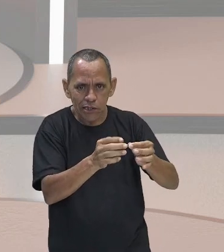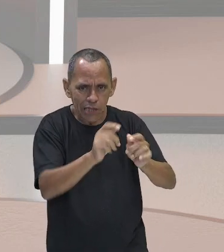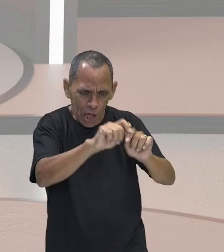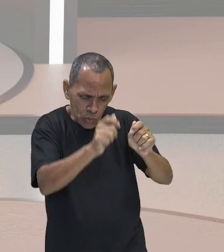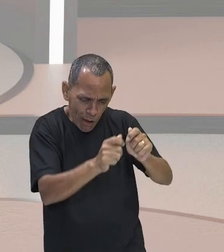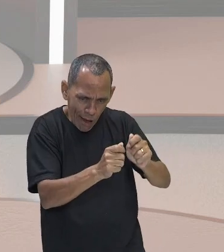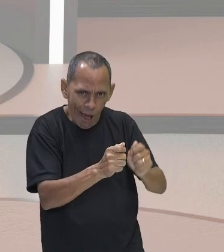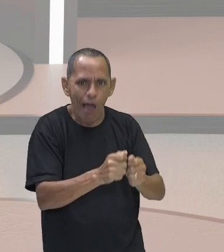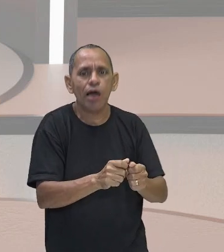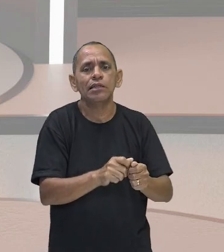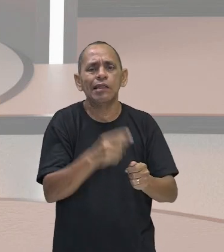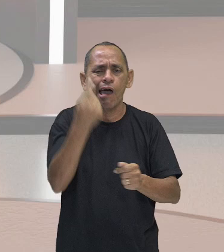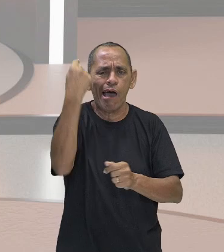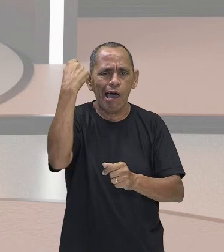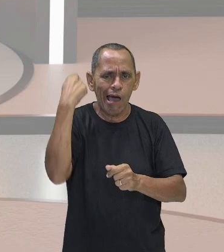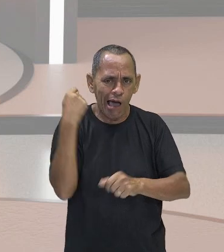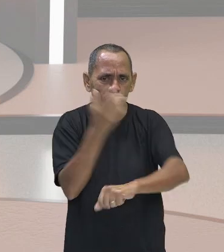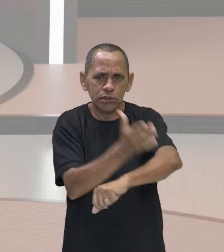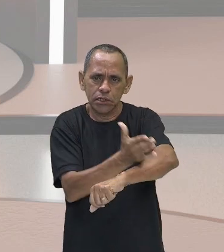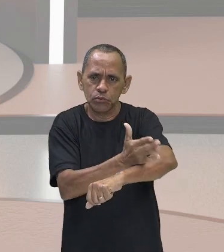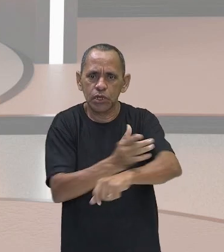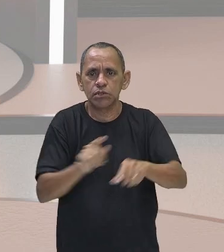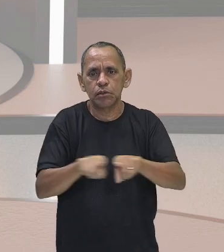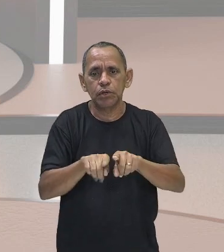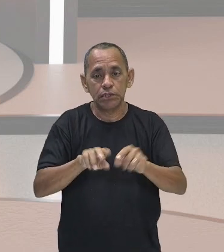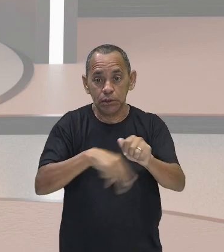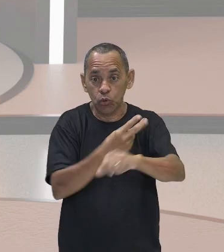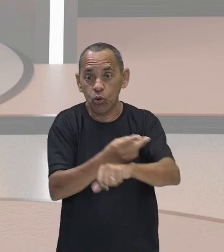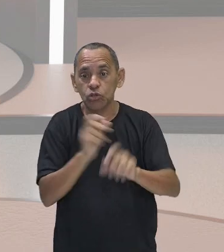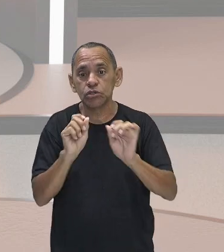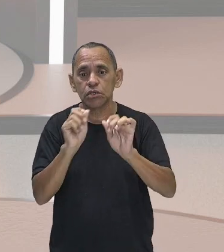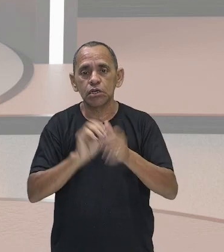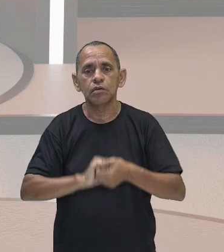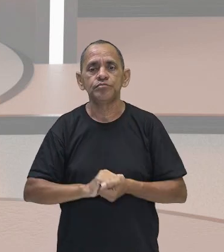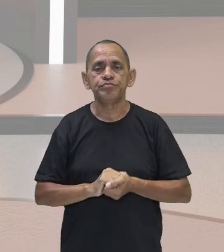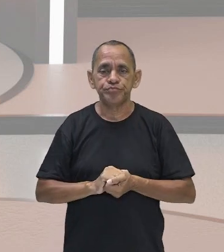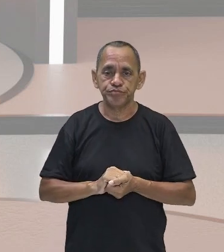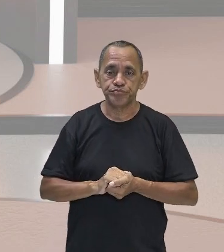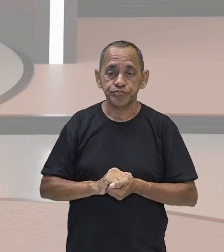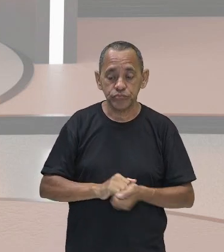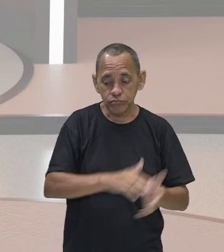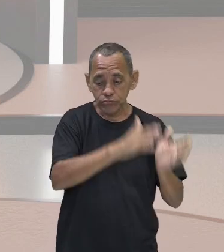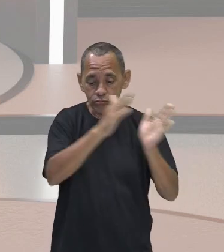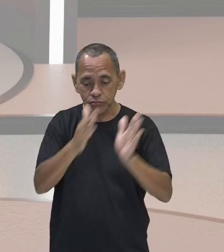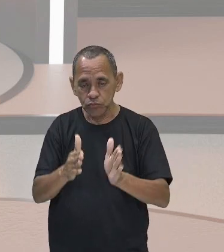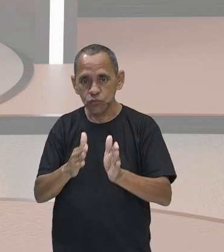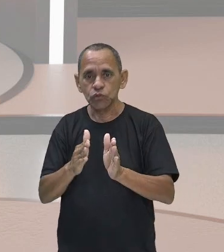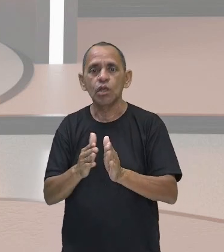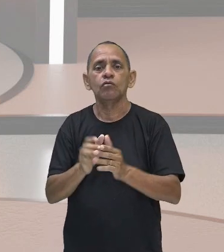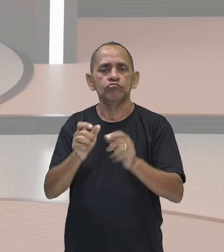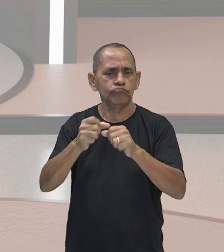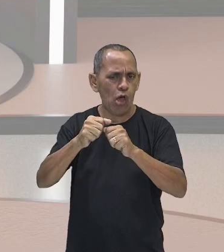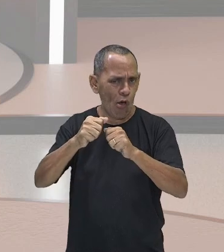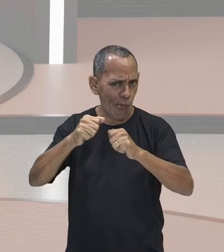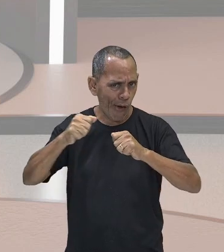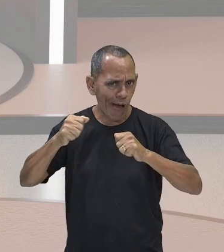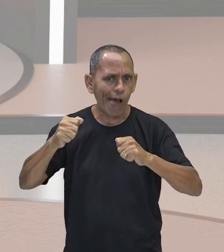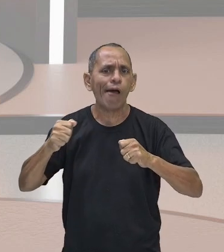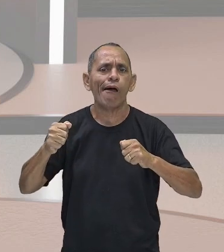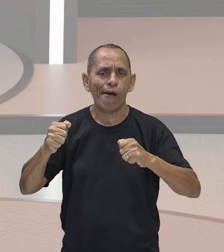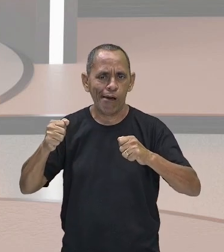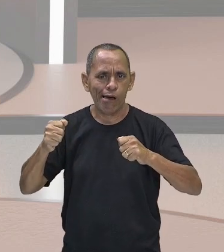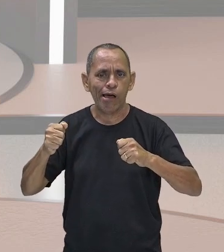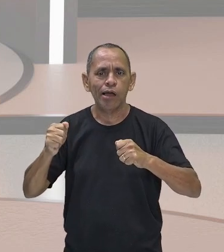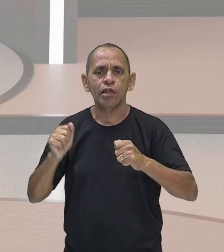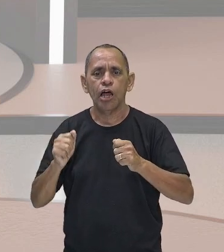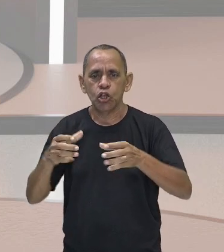Lá da Idade Média. Posteriormente, esse artesão vai ampliando os seus negócios, vai criando uma